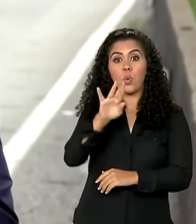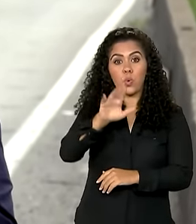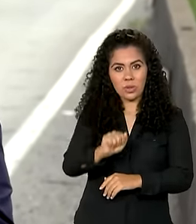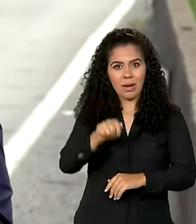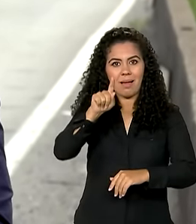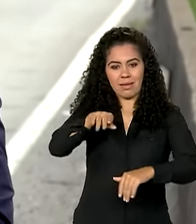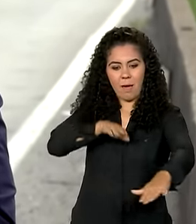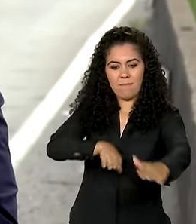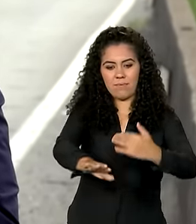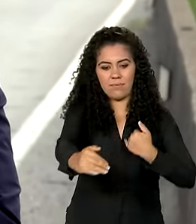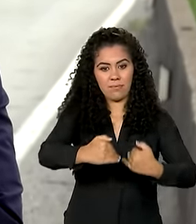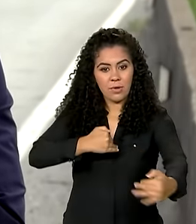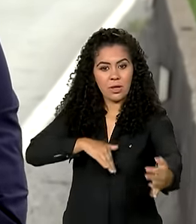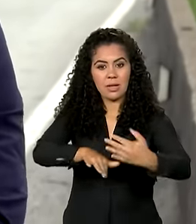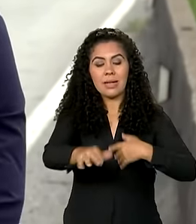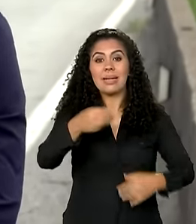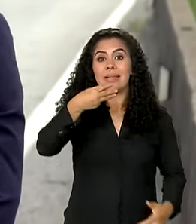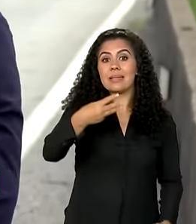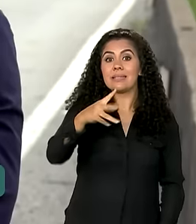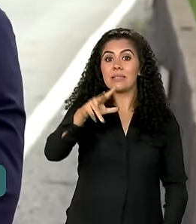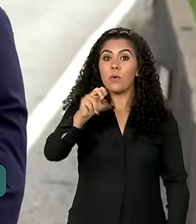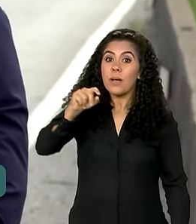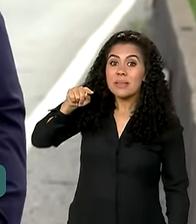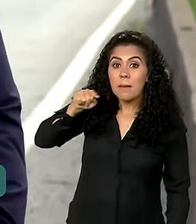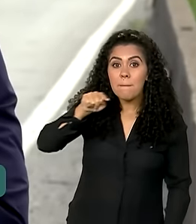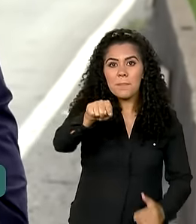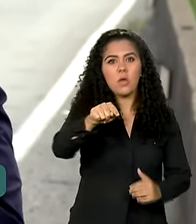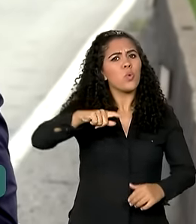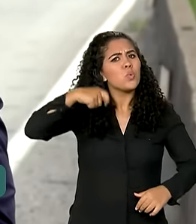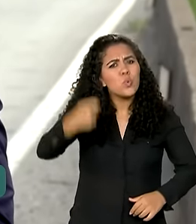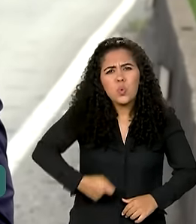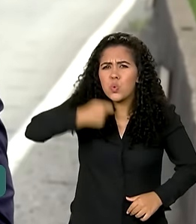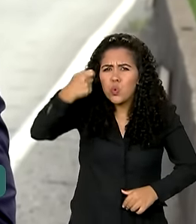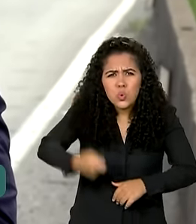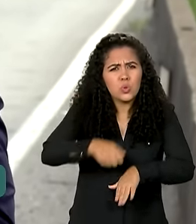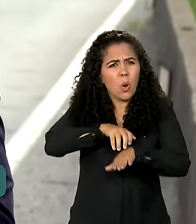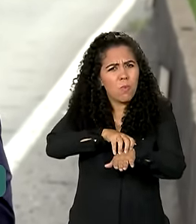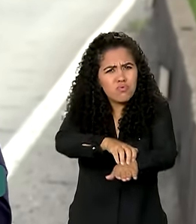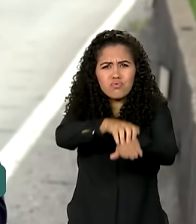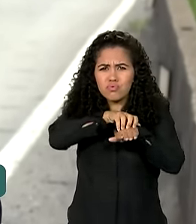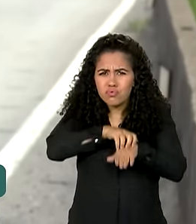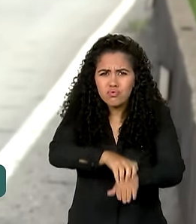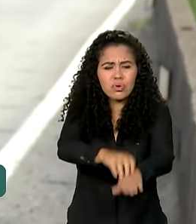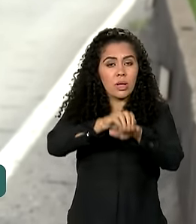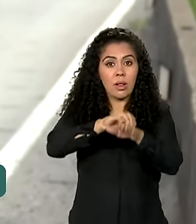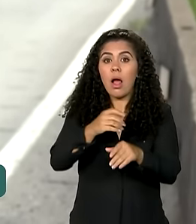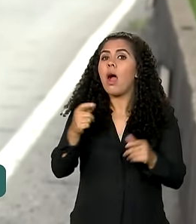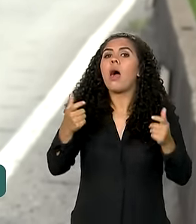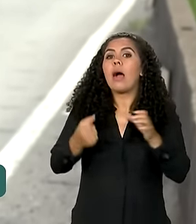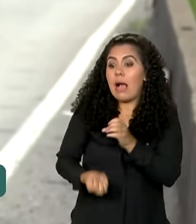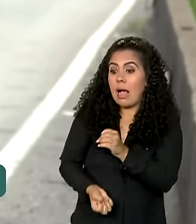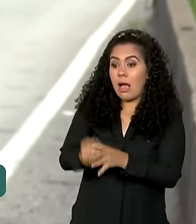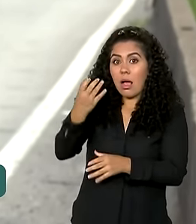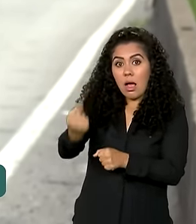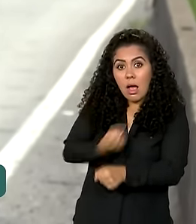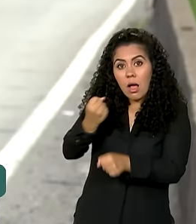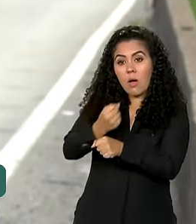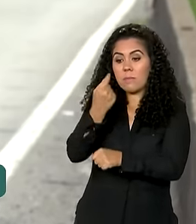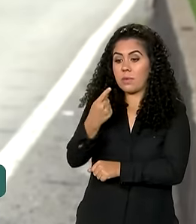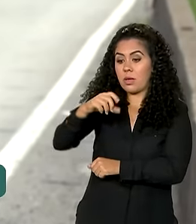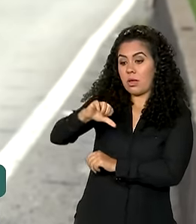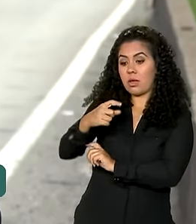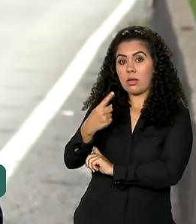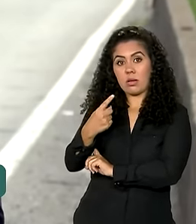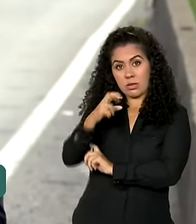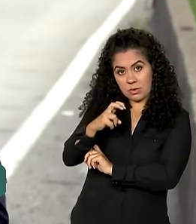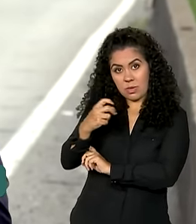de 350 mil veículos passam por aqui todos os dias. Construída em 1951, a